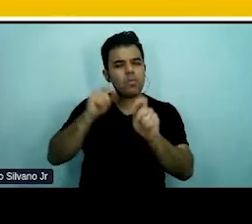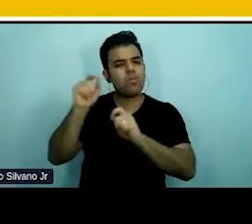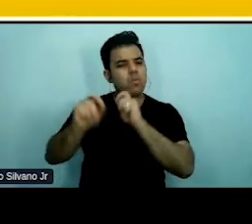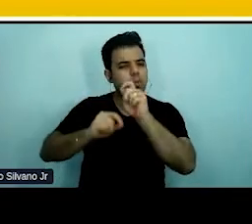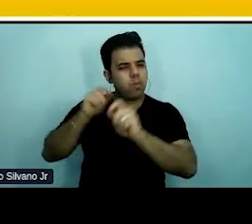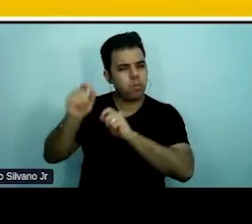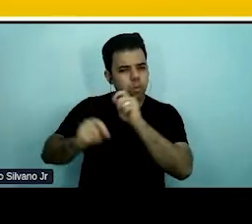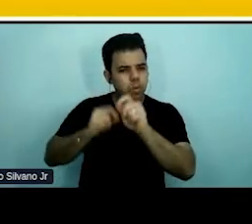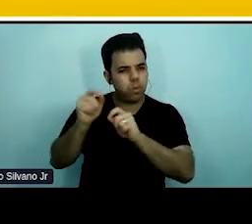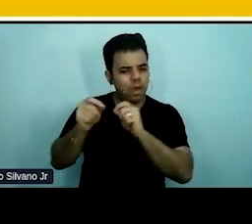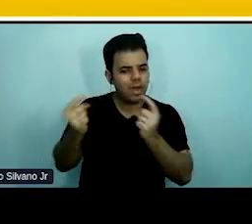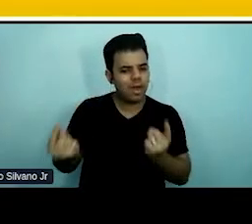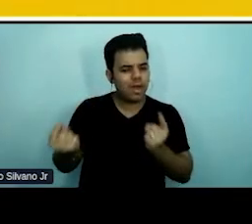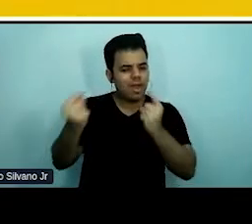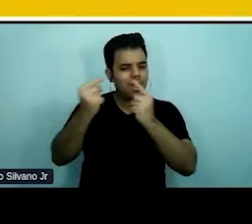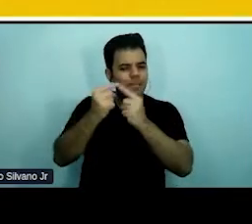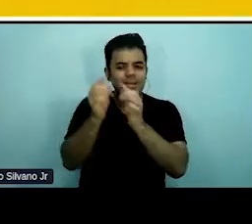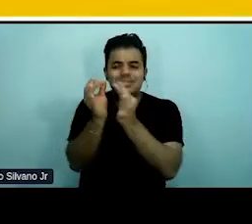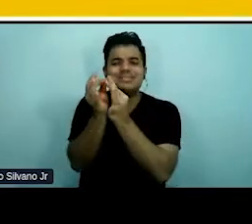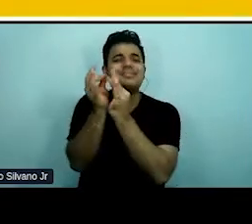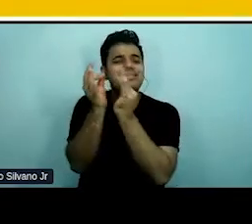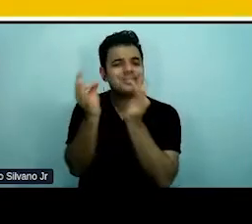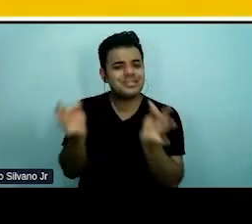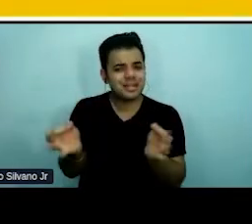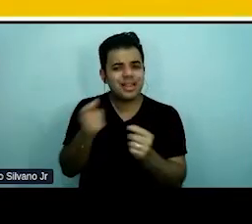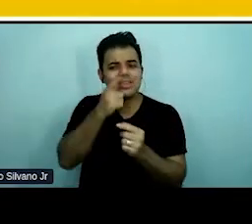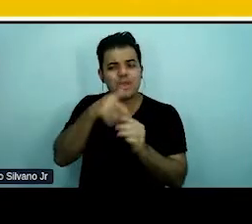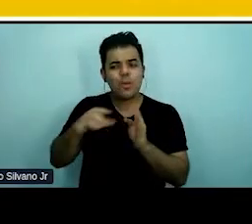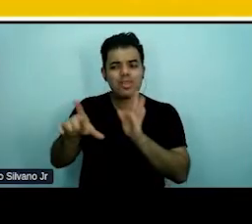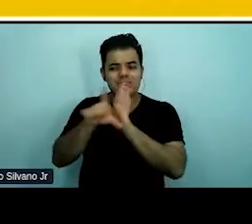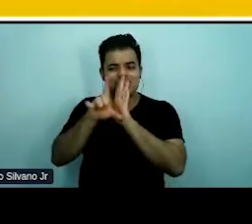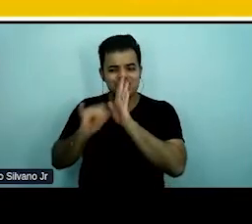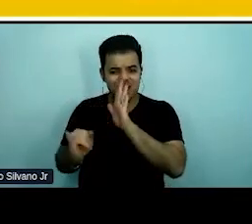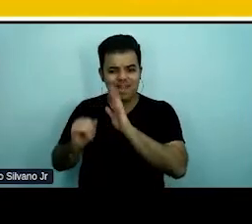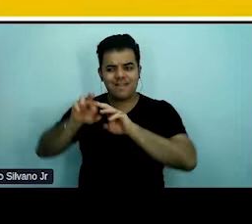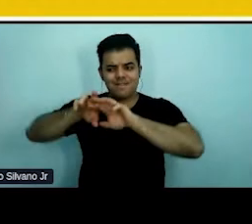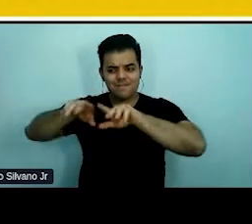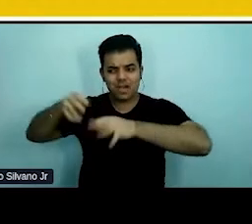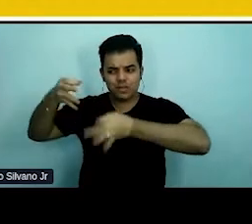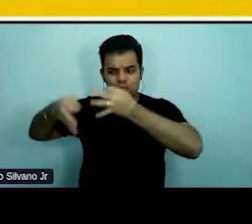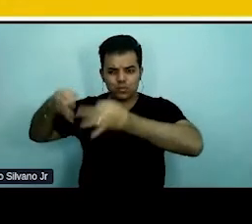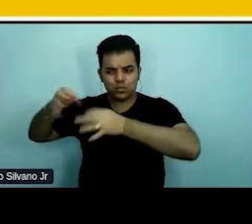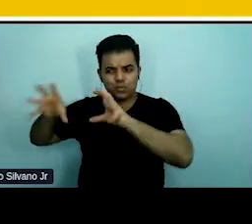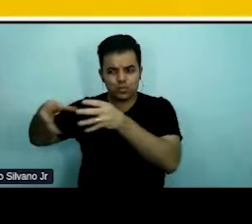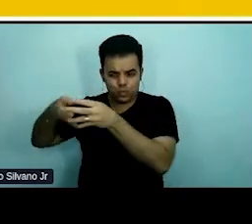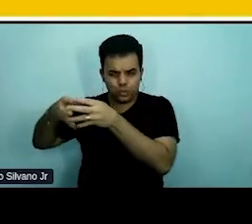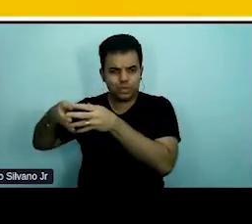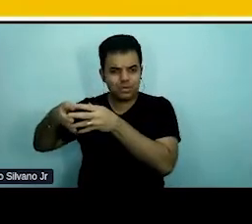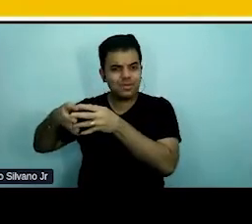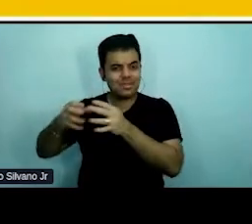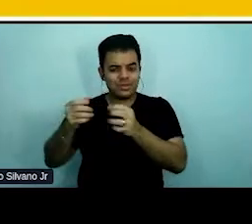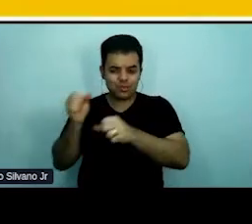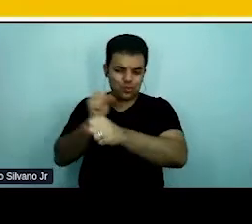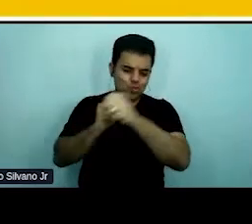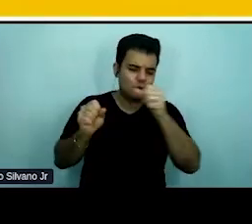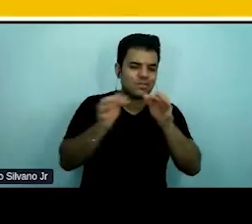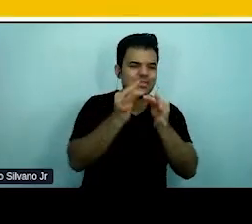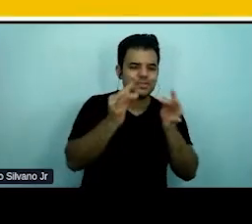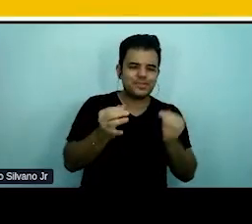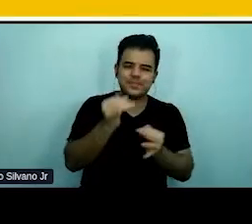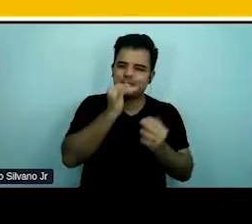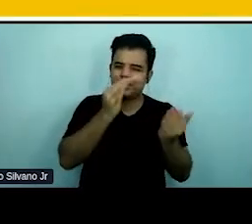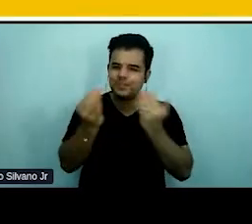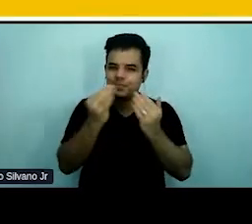simplificando a linguagem jurídica. Então, aqui o exemplo que eu trouxe é, por exemplo, quando uma pessoa